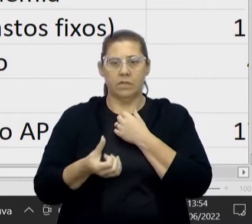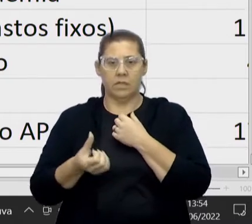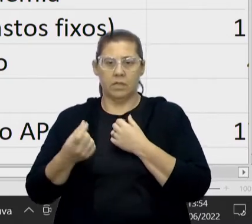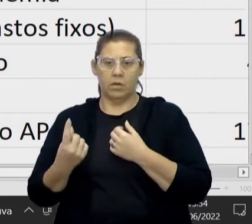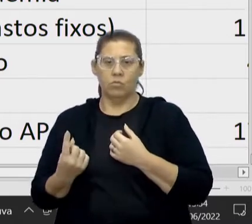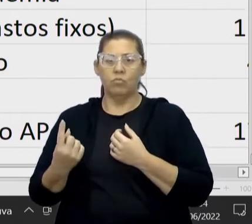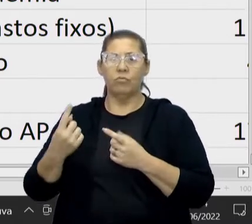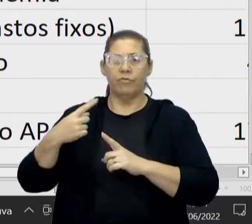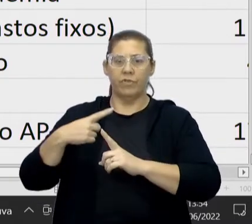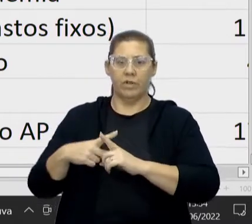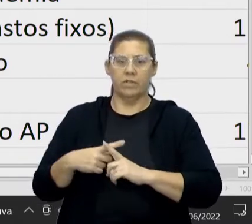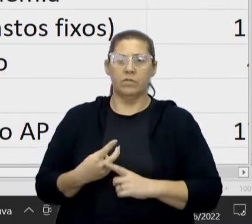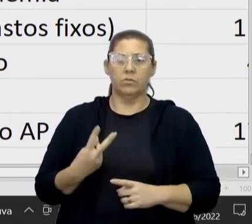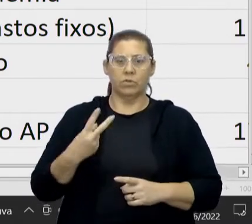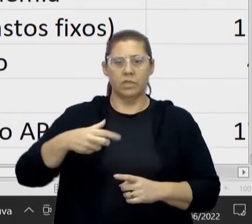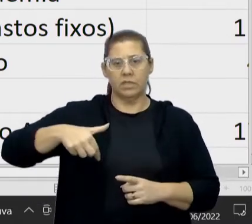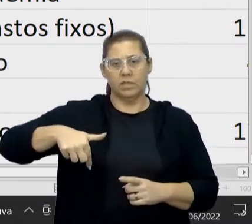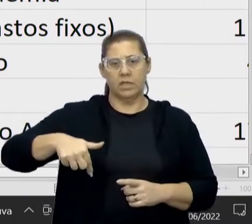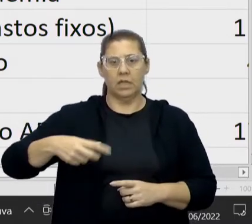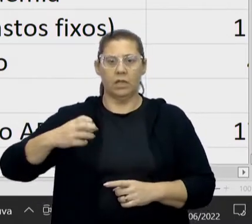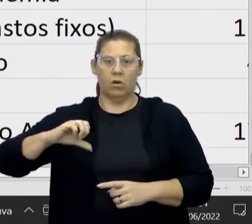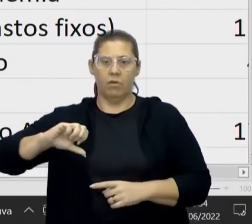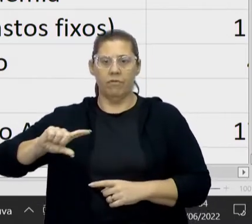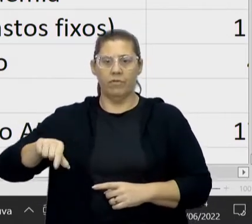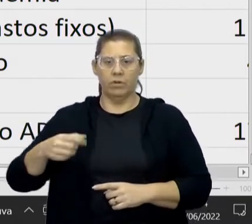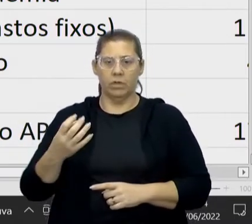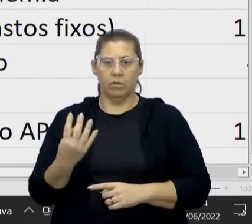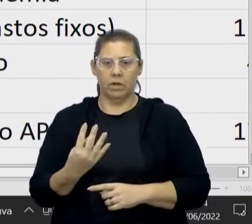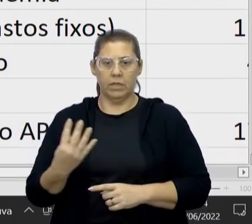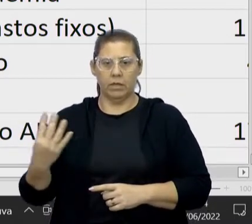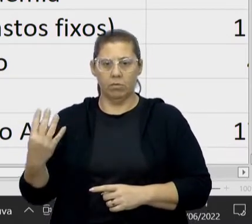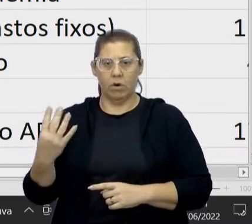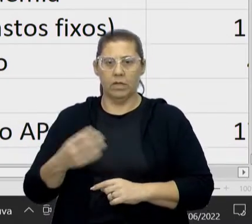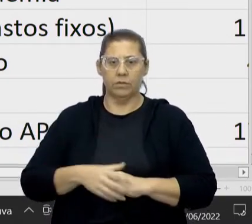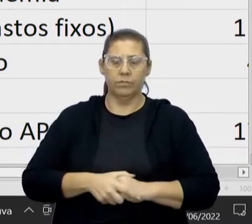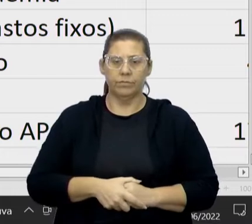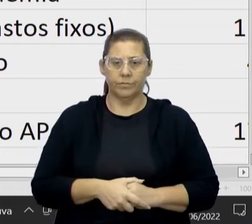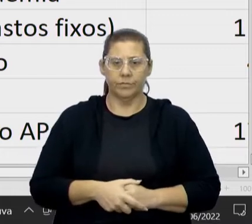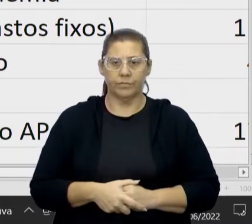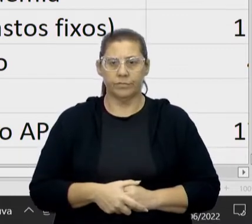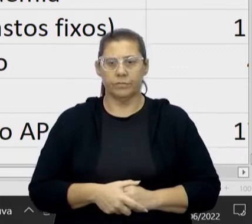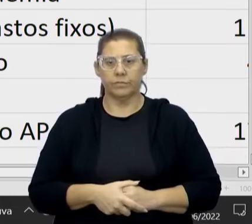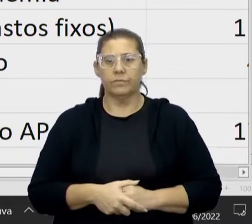279,44.